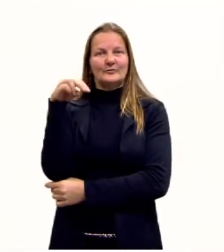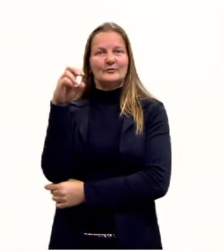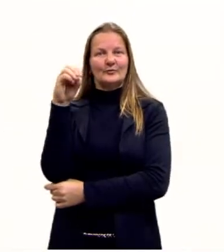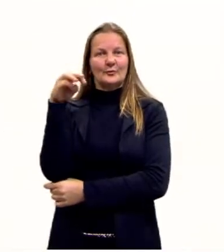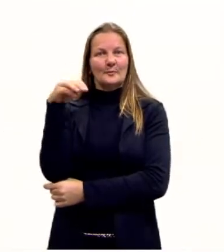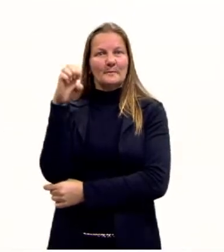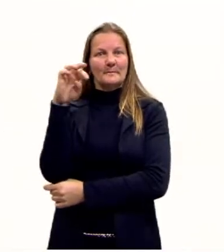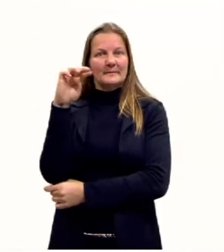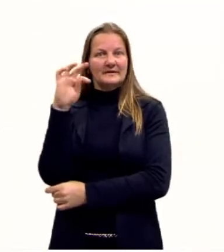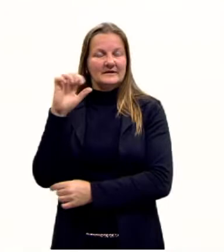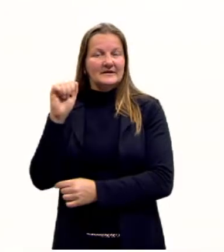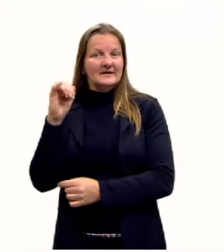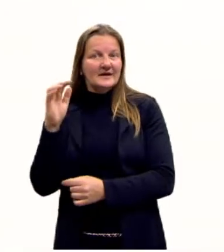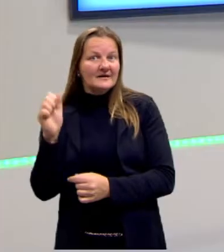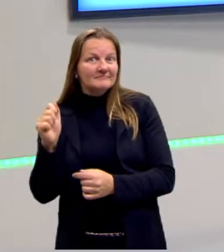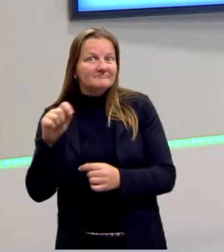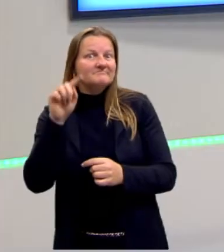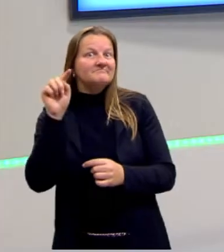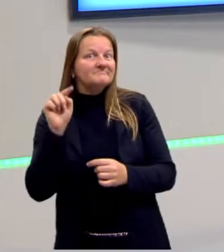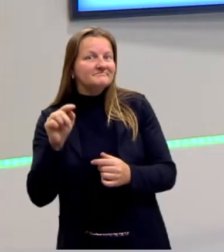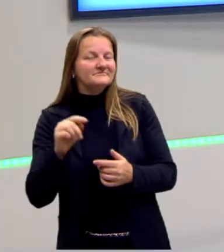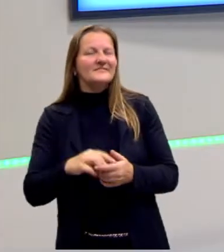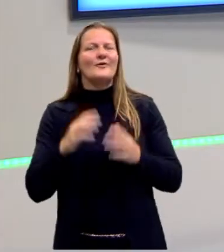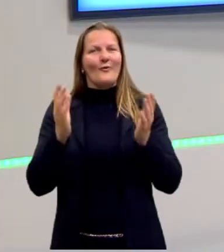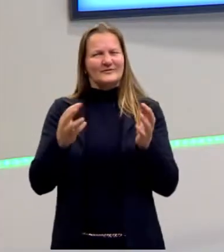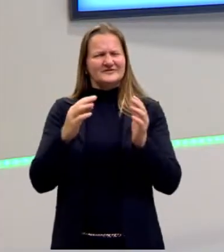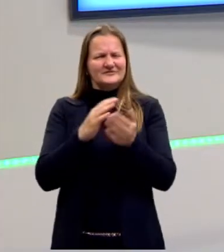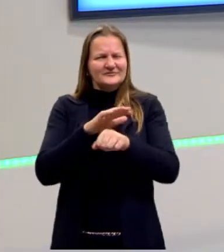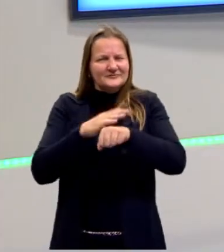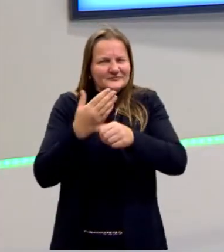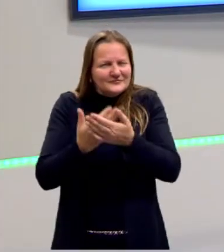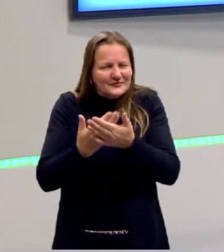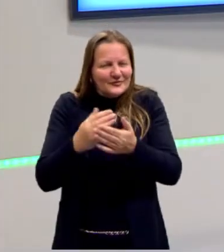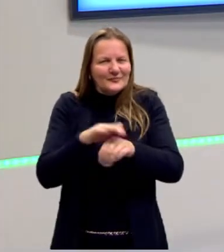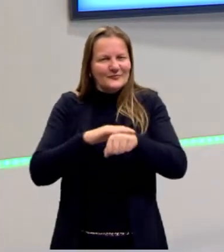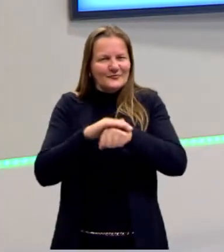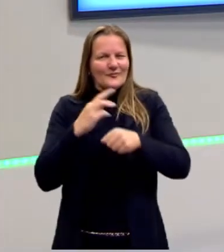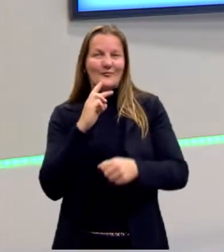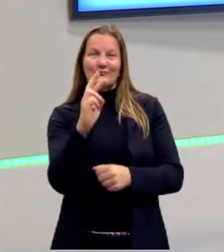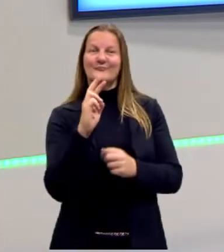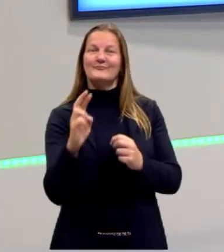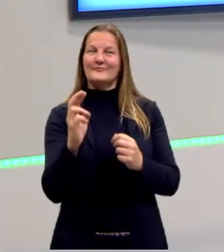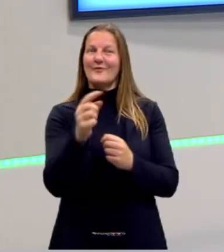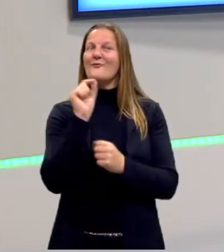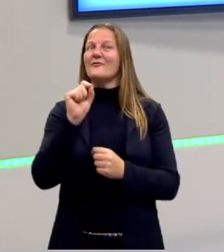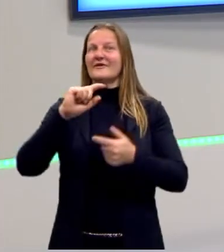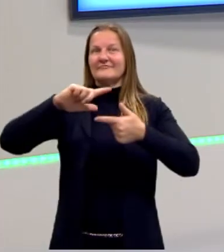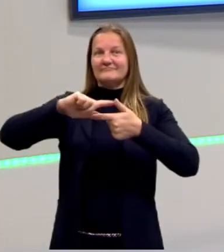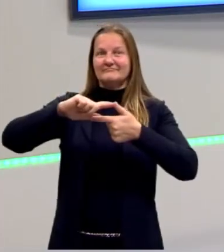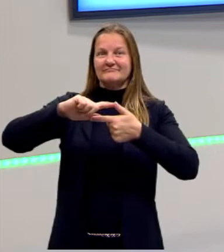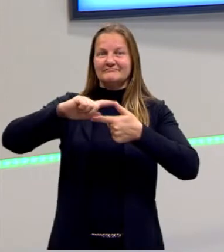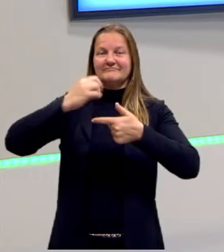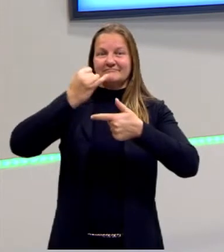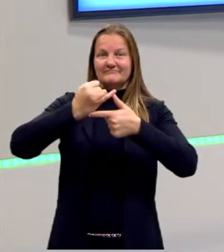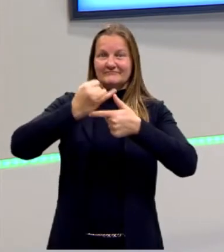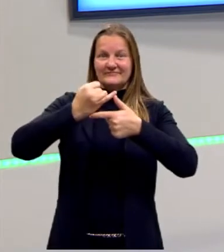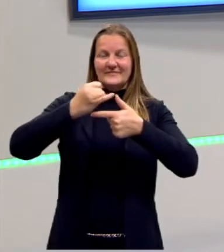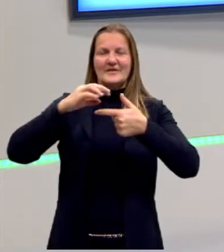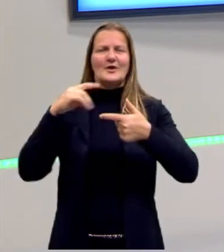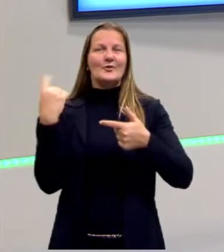Na aula de hoje então eu vou buscar responder para vocês essas questões, o que é trigonometria e onde nós